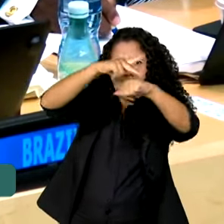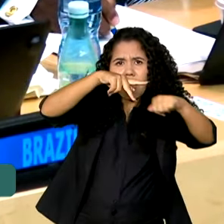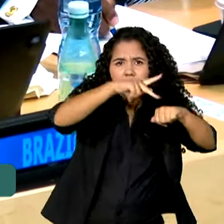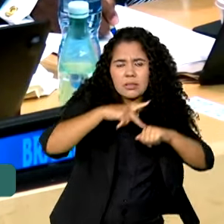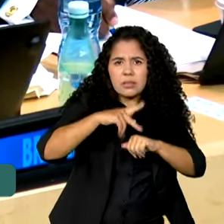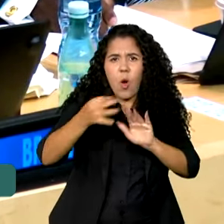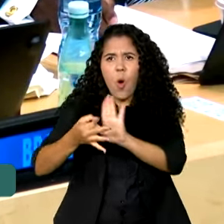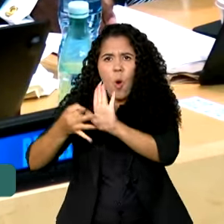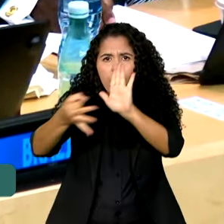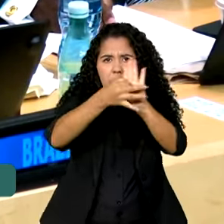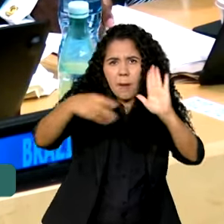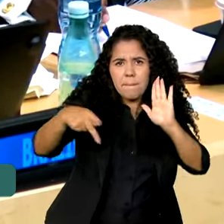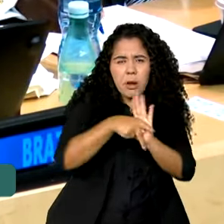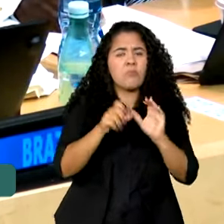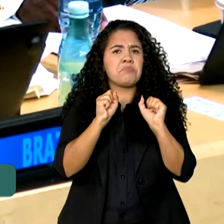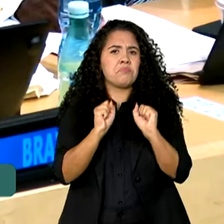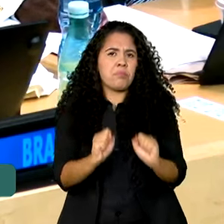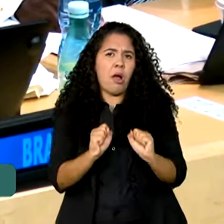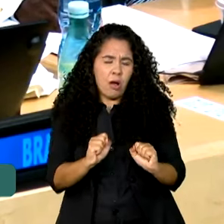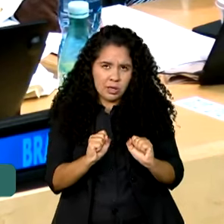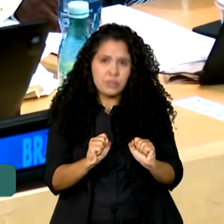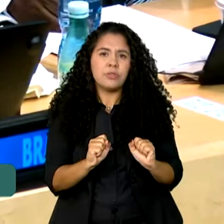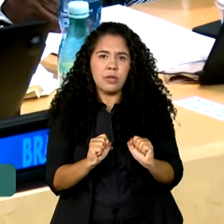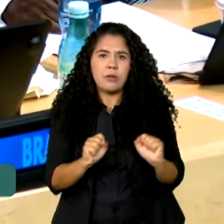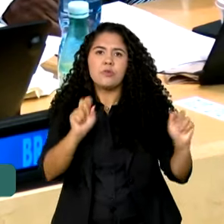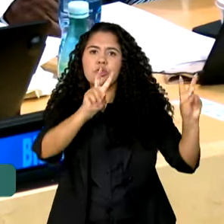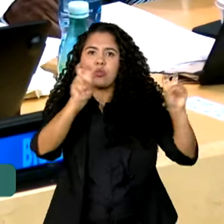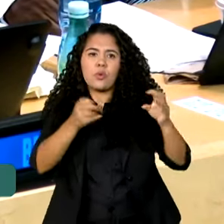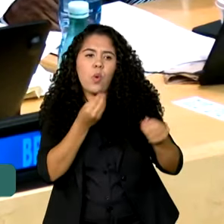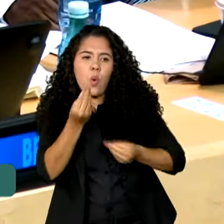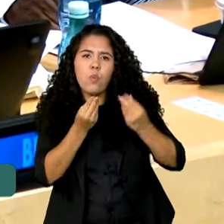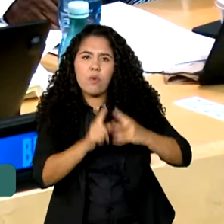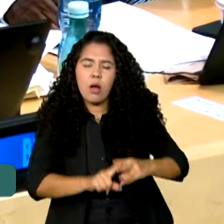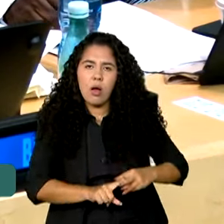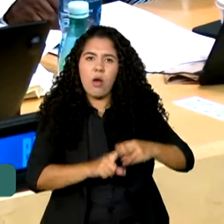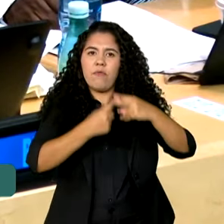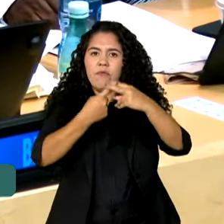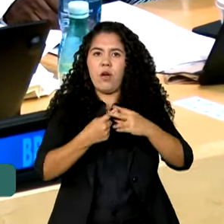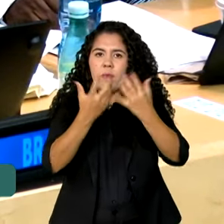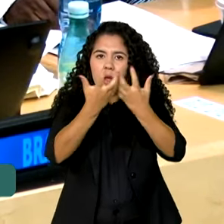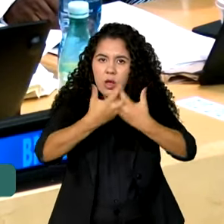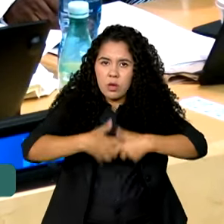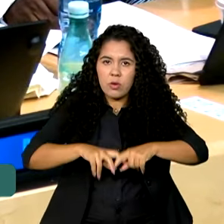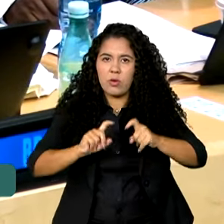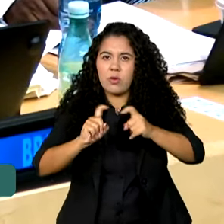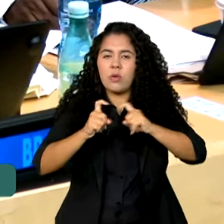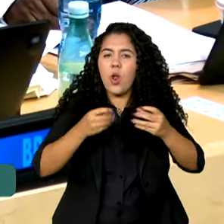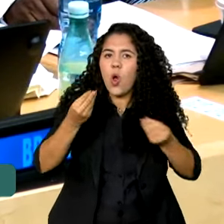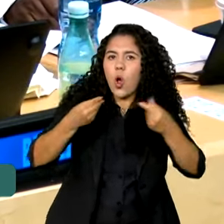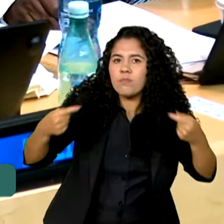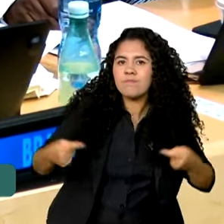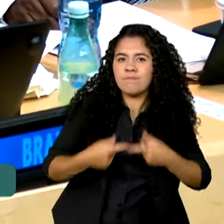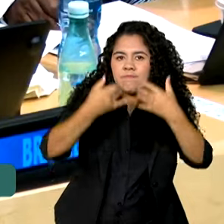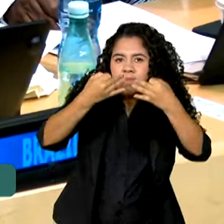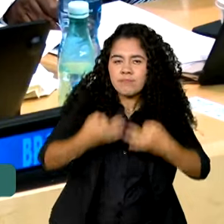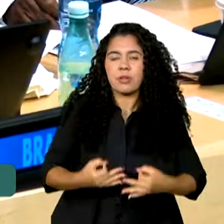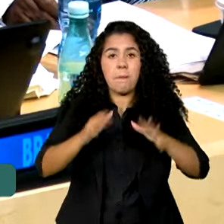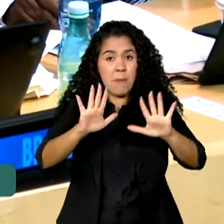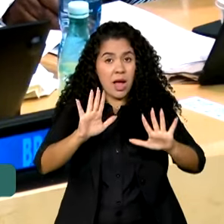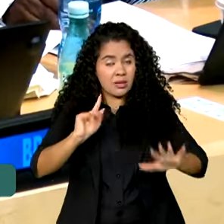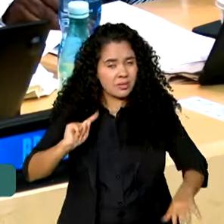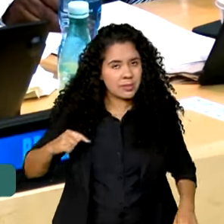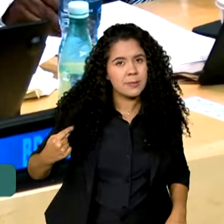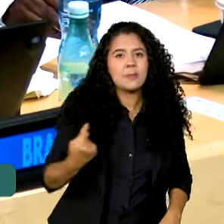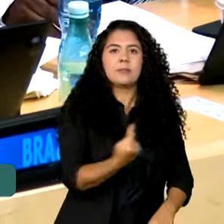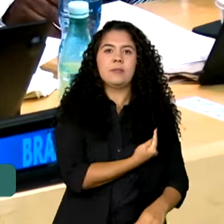quanto ao modelo de reforma da governança global ideal. Mas precisamos todos